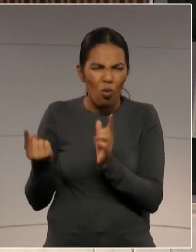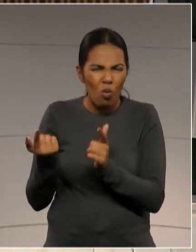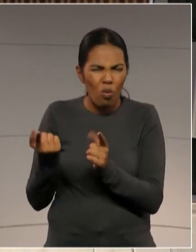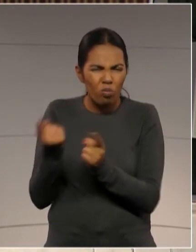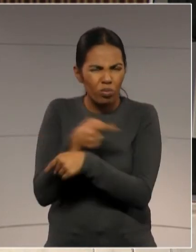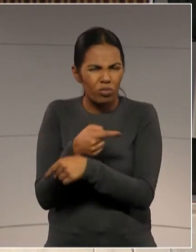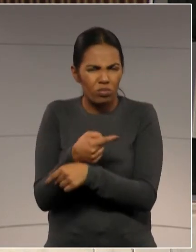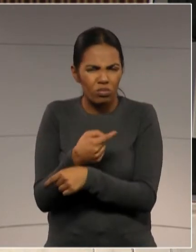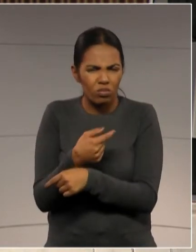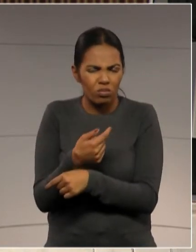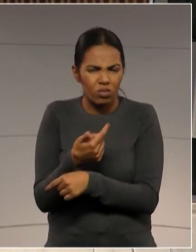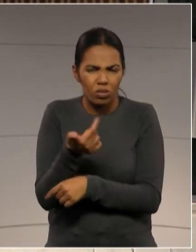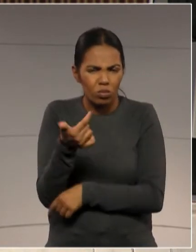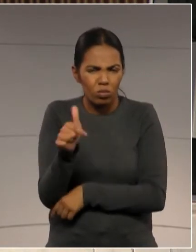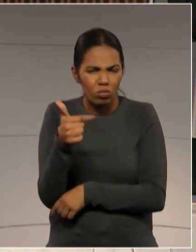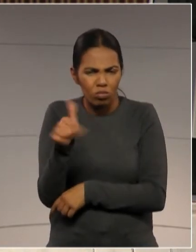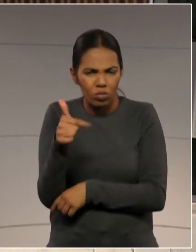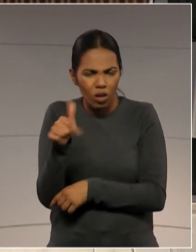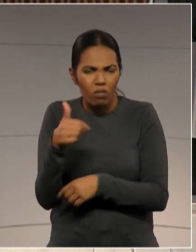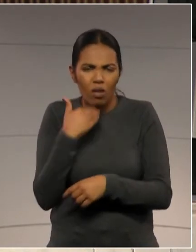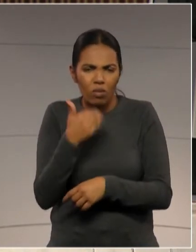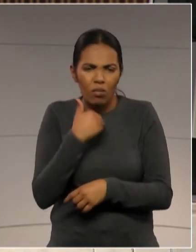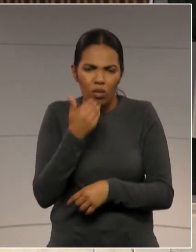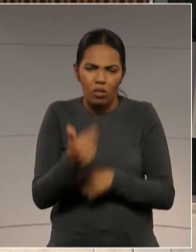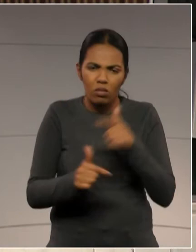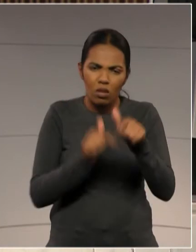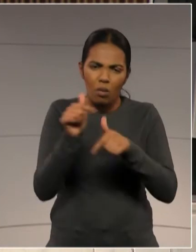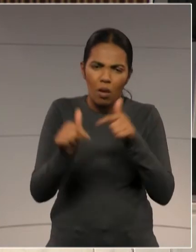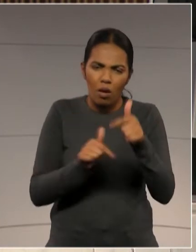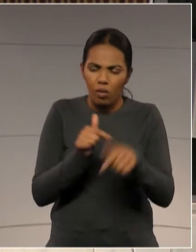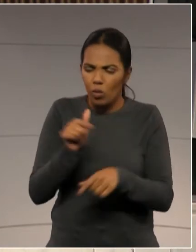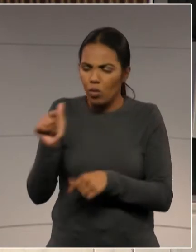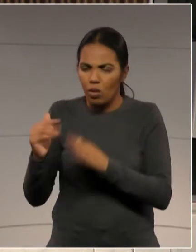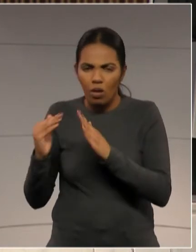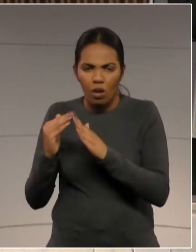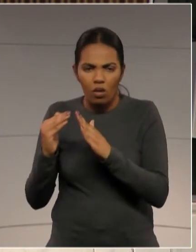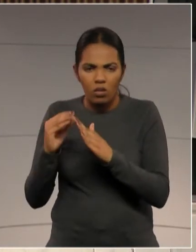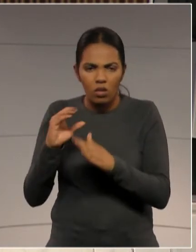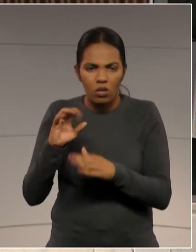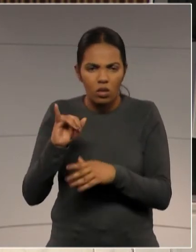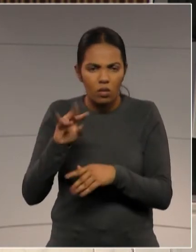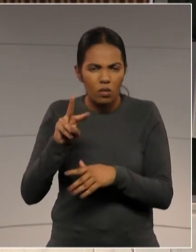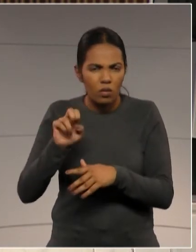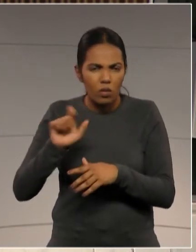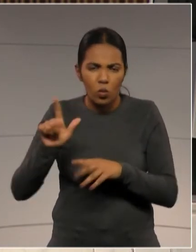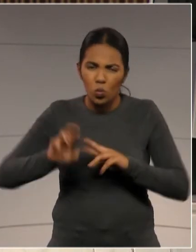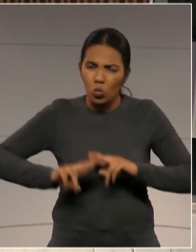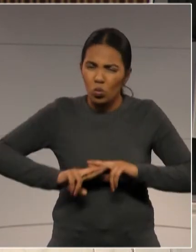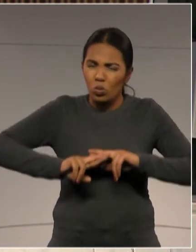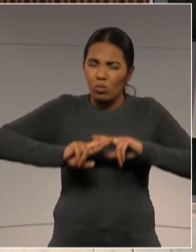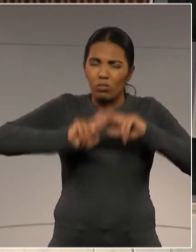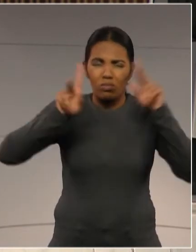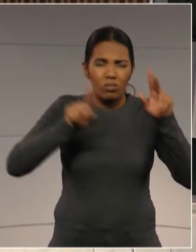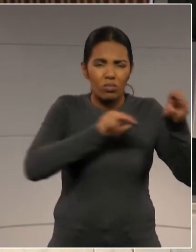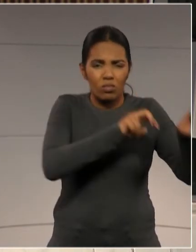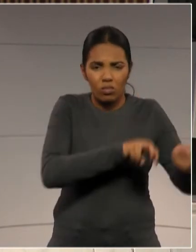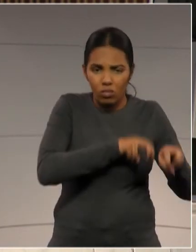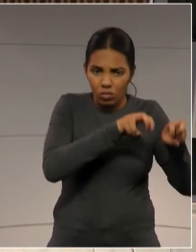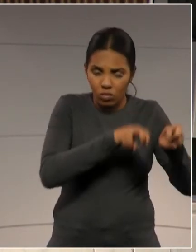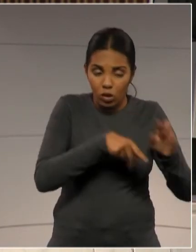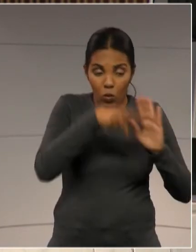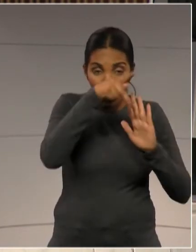ratificadas que não tem, deputada Amabel, absolutamente nada a ver com o projeto. Nada. O projeto que faz a